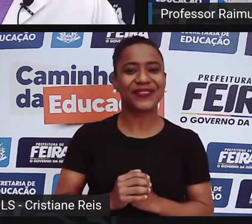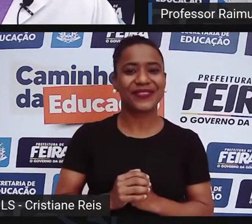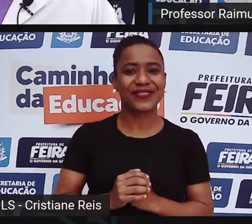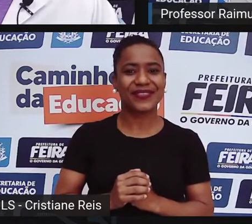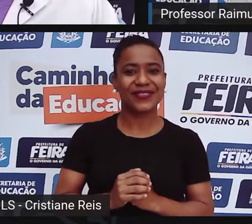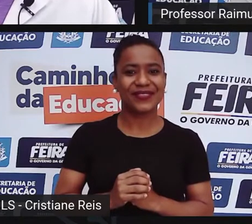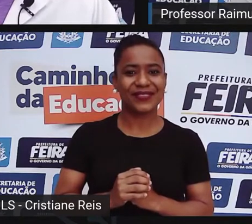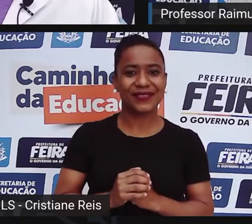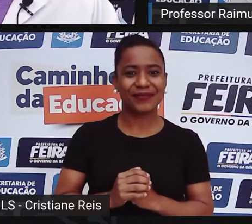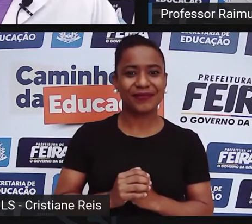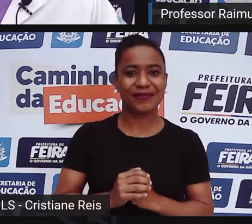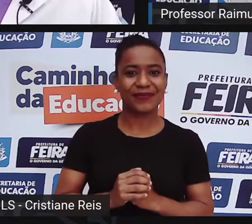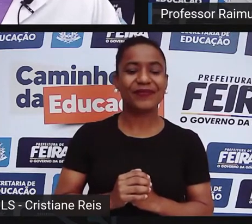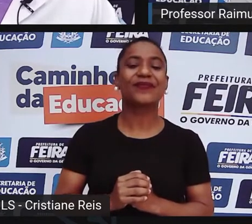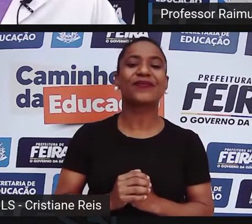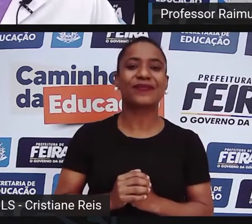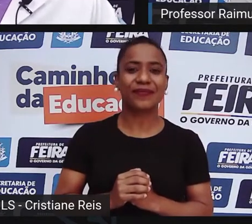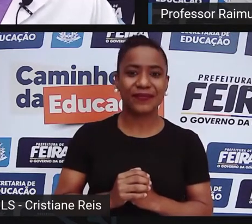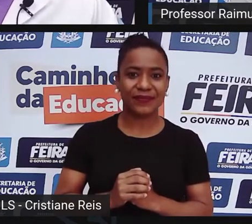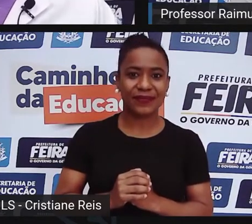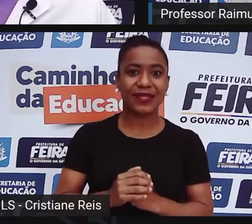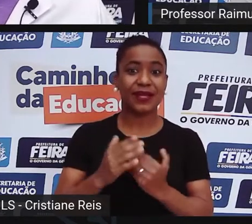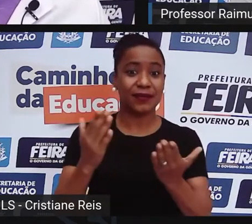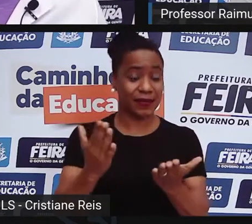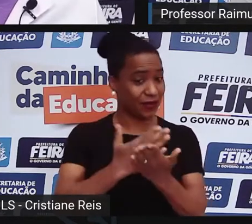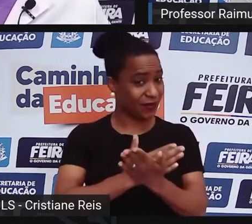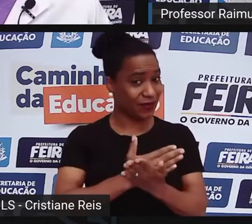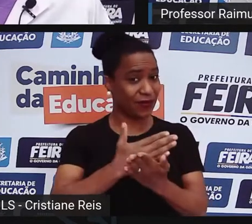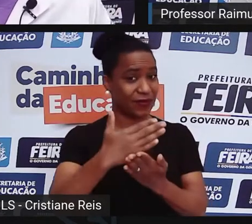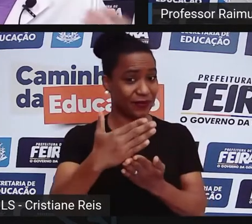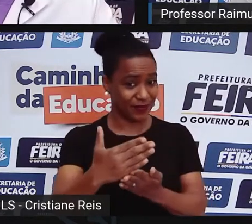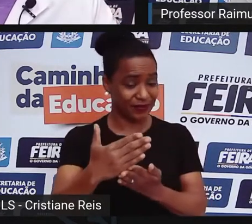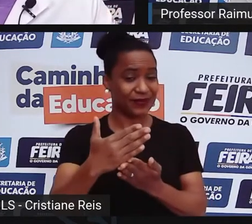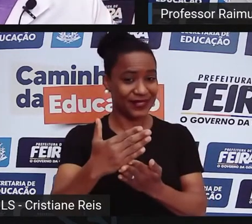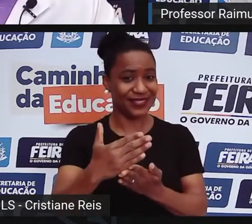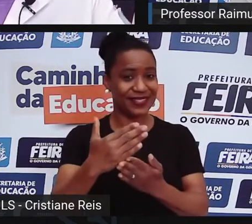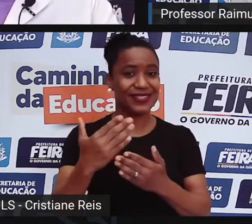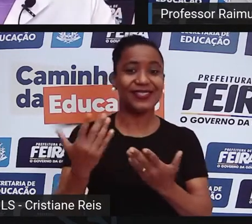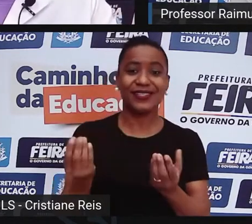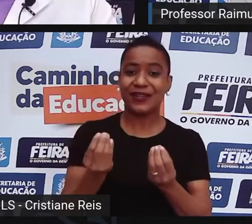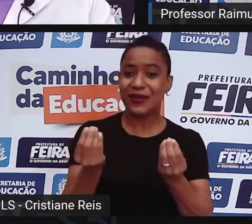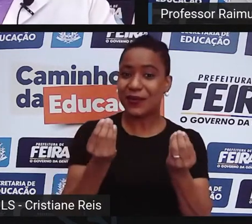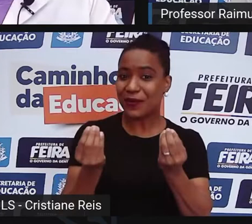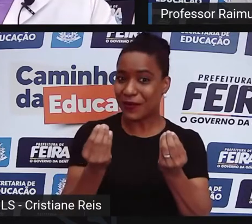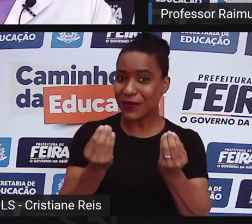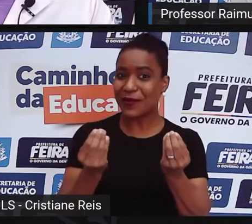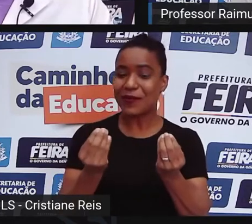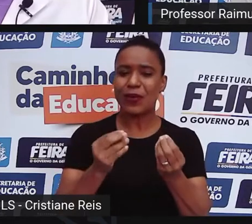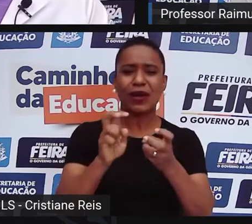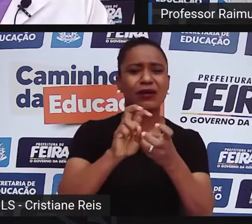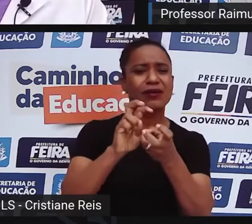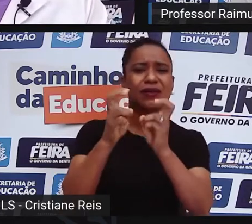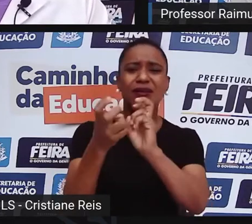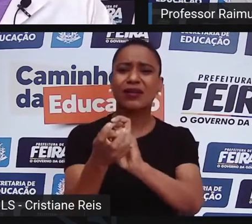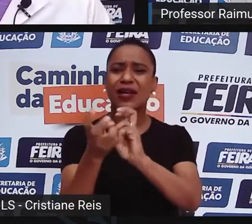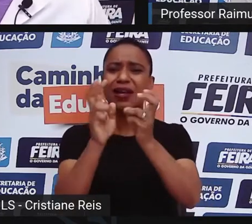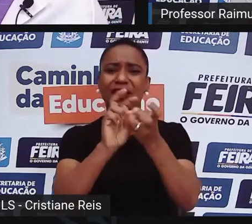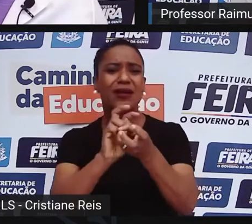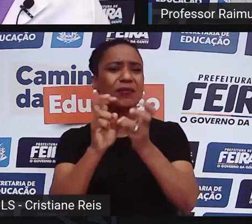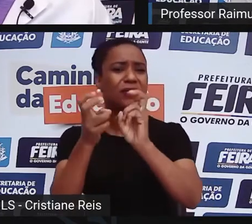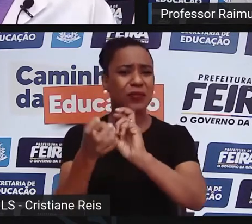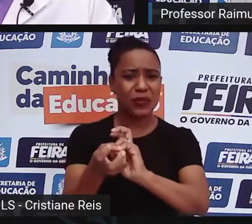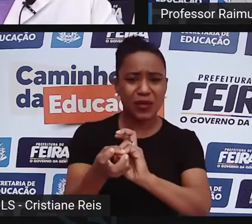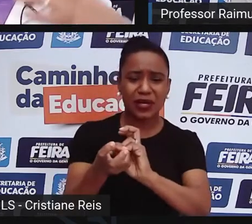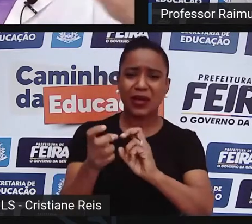Beleza! Professor, para começo de conversa, como é que a gente trata capoeira? Como é que a gente trata esse tema? A capoeira é uma